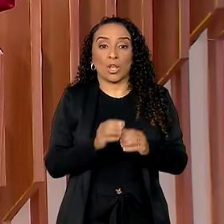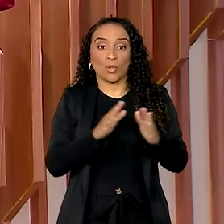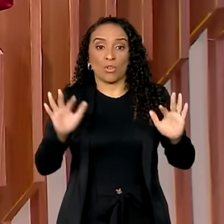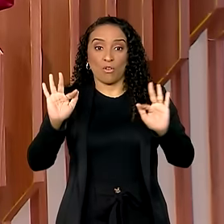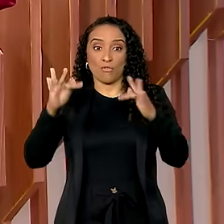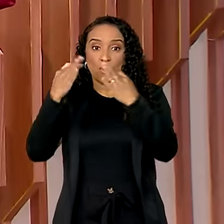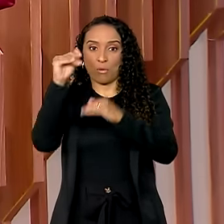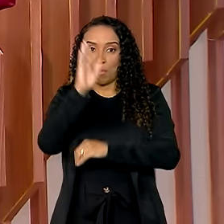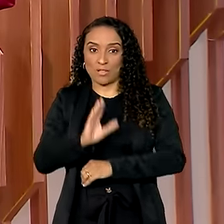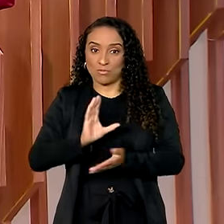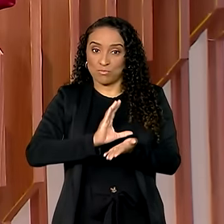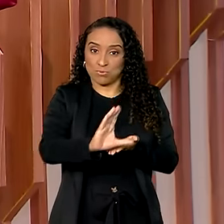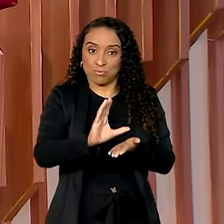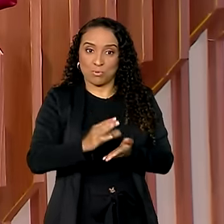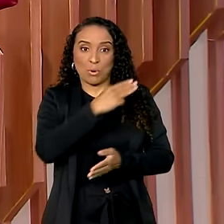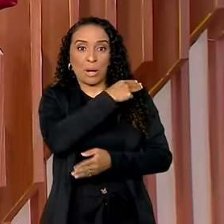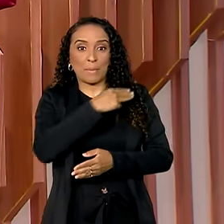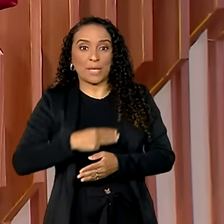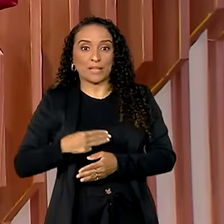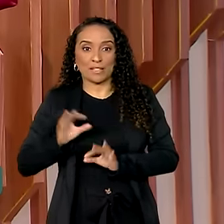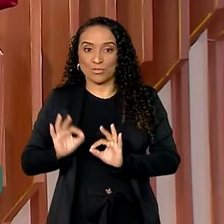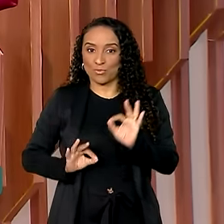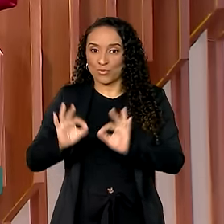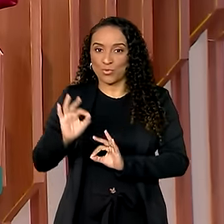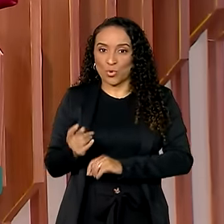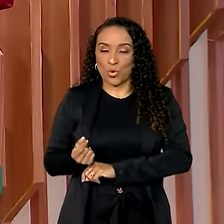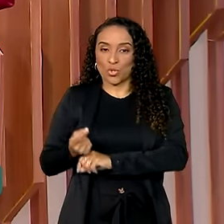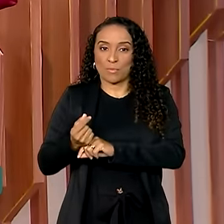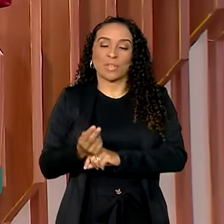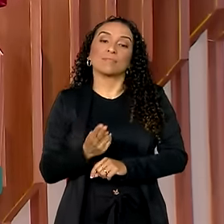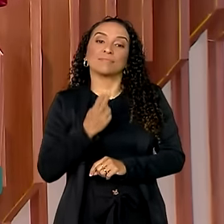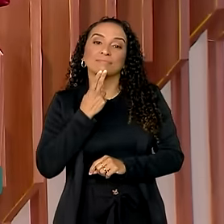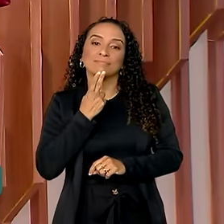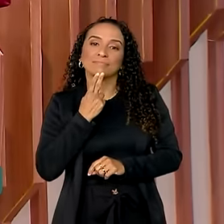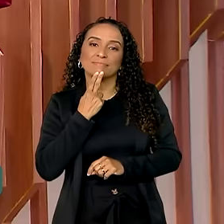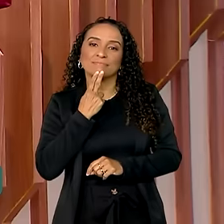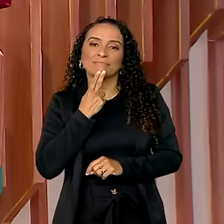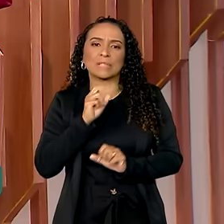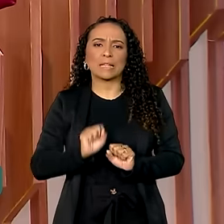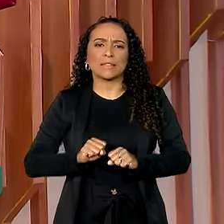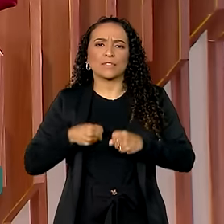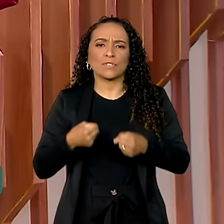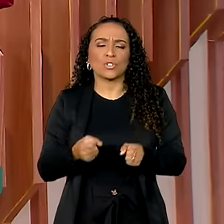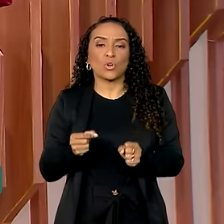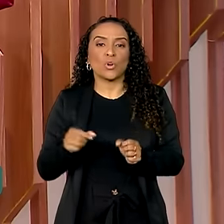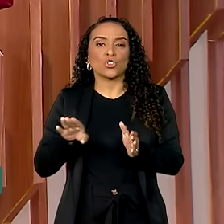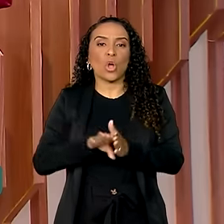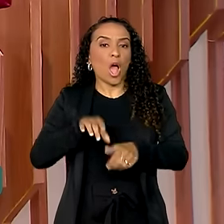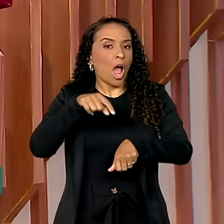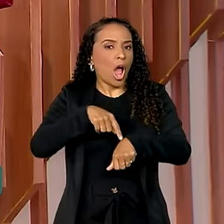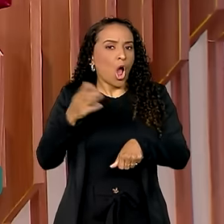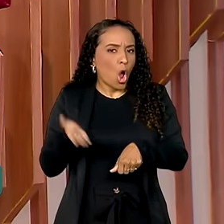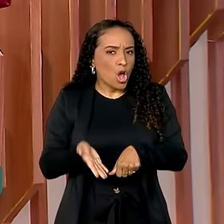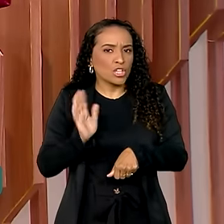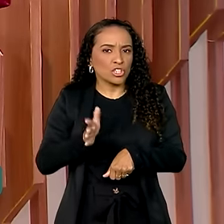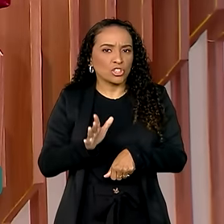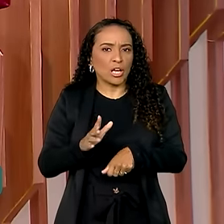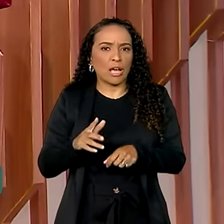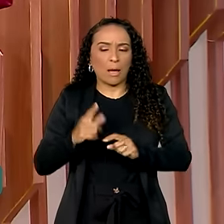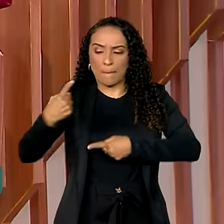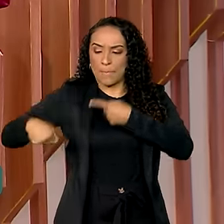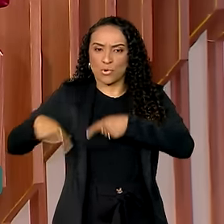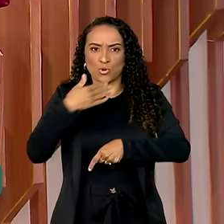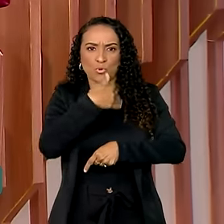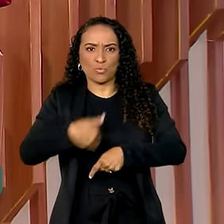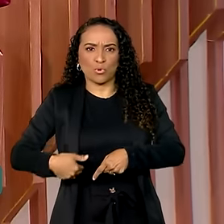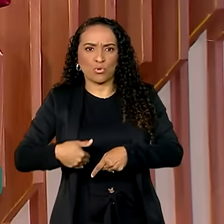Fórum Brasil de Investimento, a ministra do Planejamento e Orçamento, Simone Tebet, defendeu que chegou a hora de cortar políticas